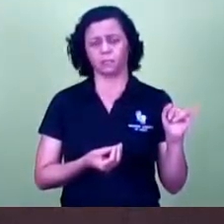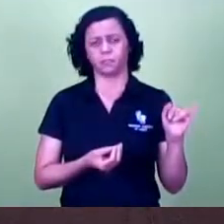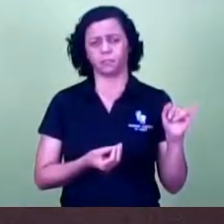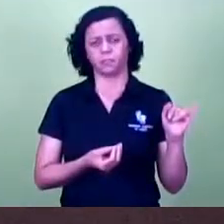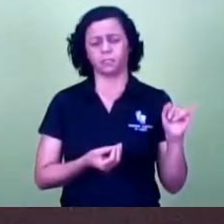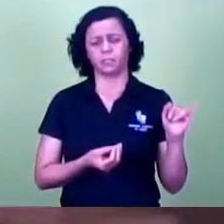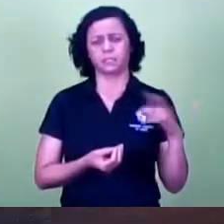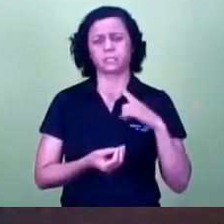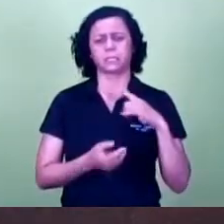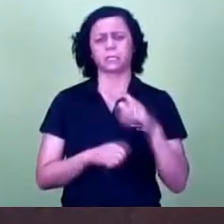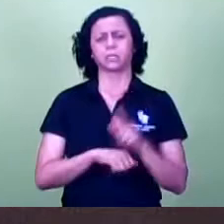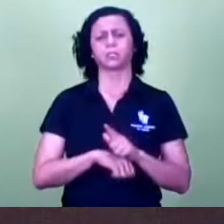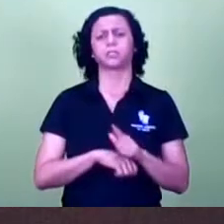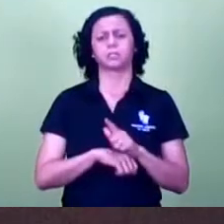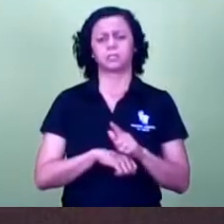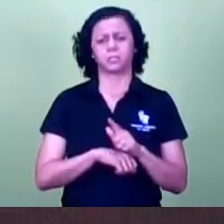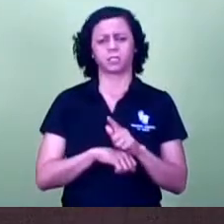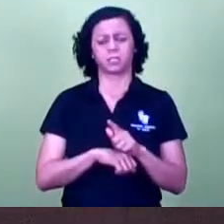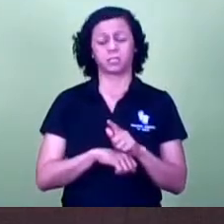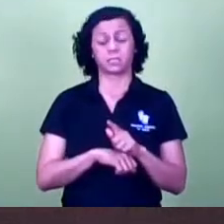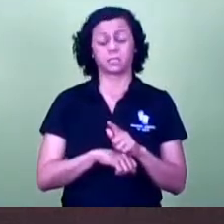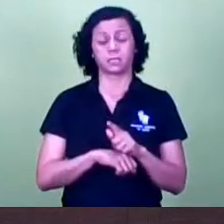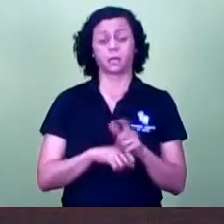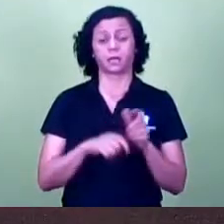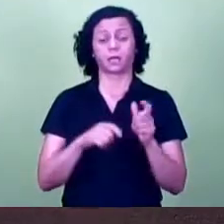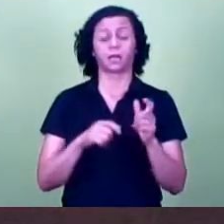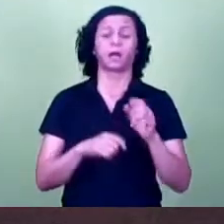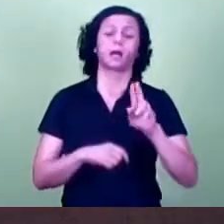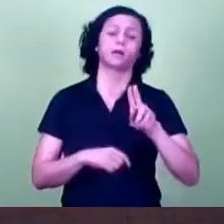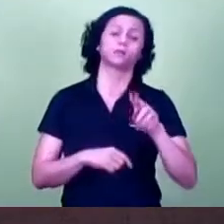gerenciar, no caso aí das UPAs, vereador Pardal,